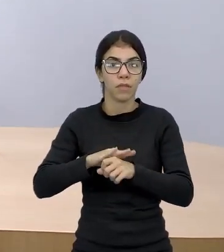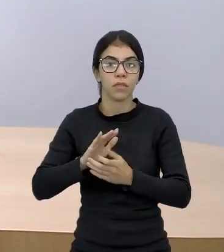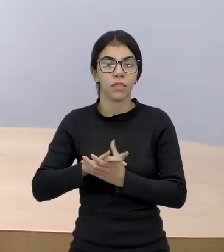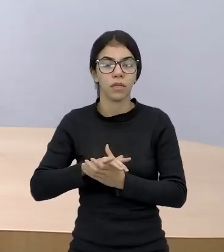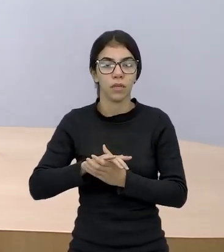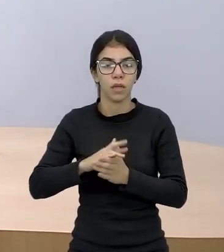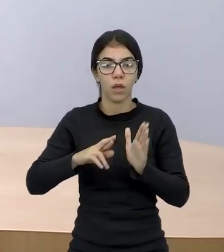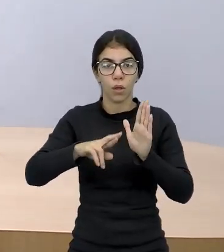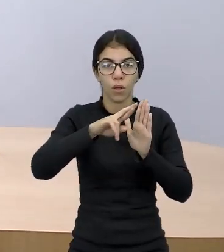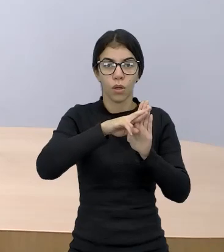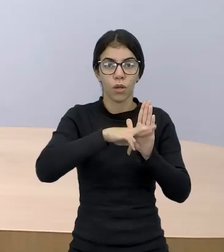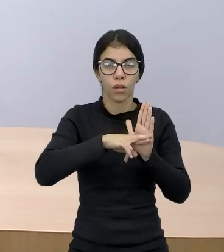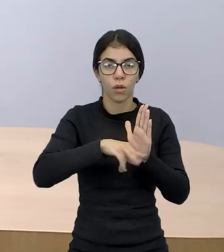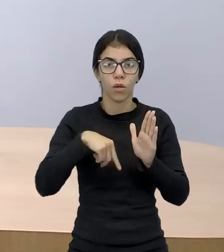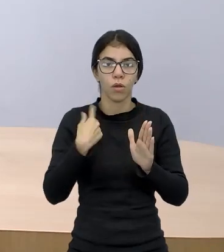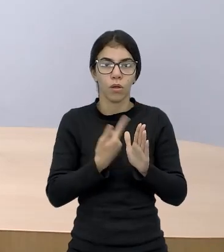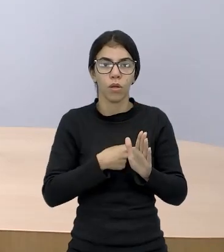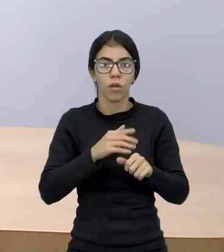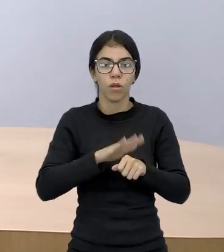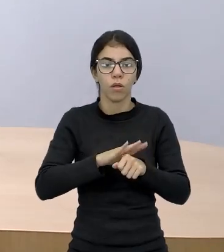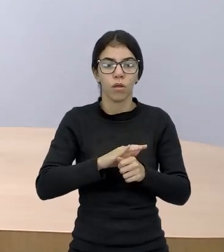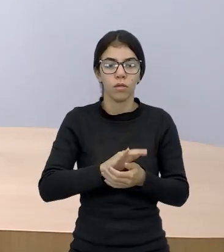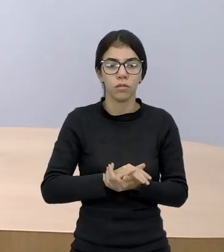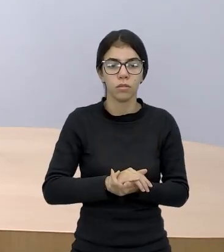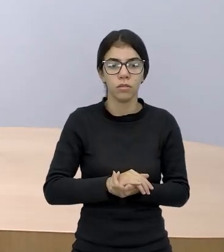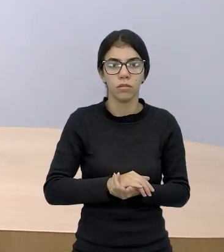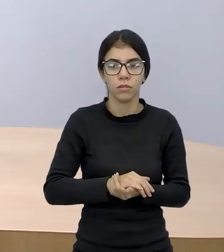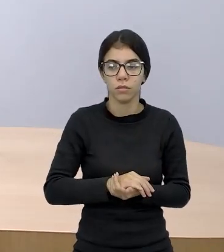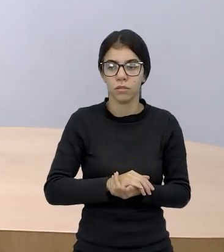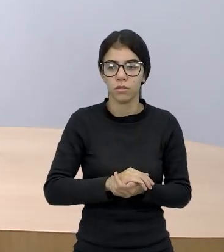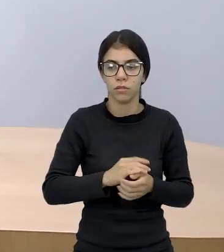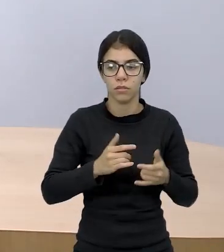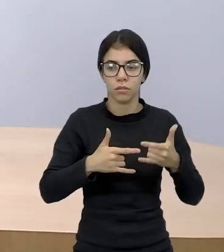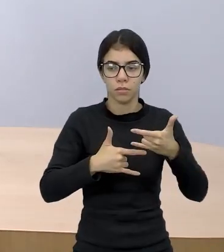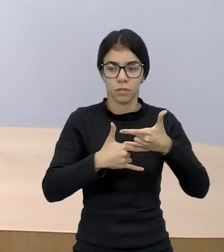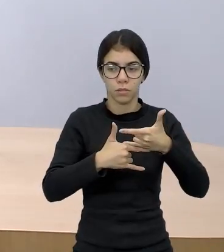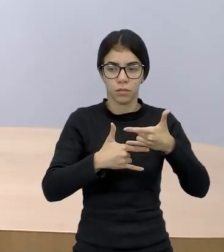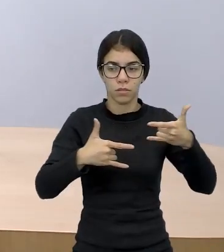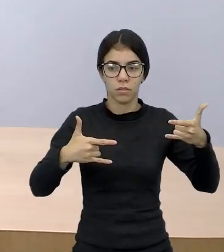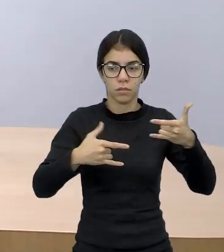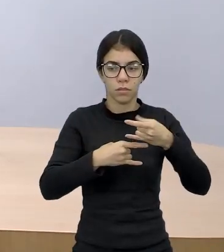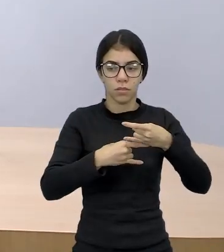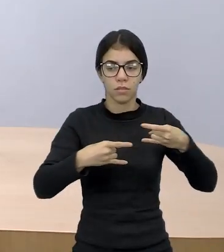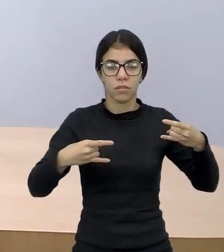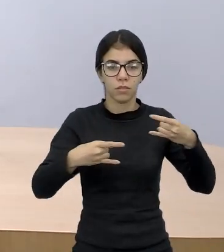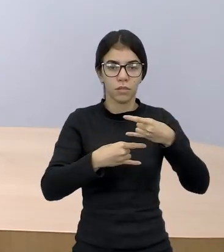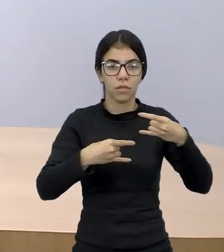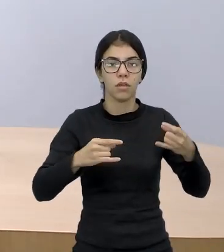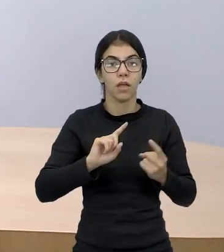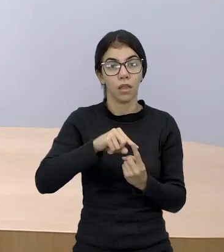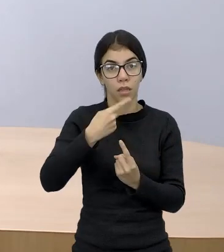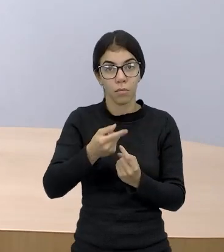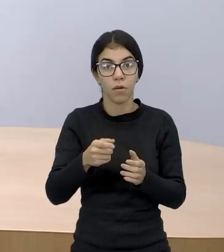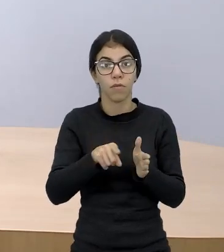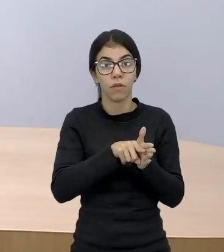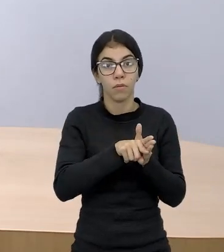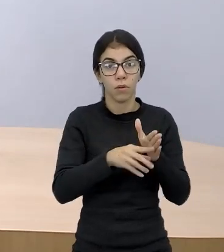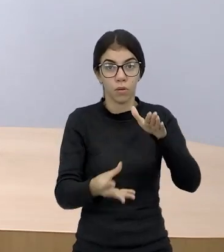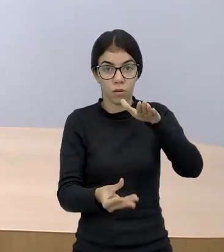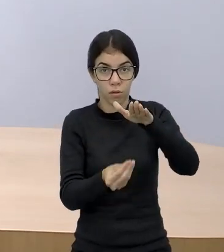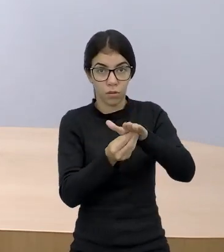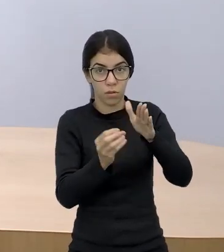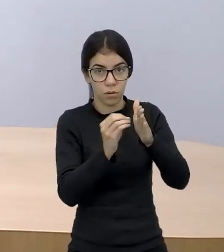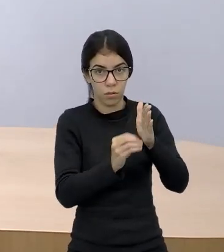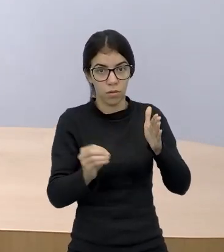esse roteiro através do que nós chamamos de storyboard. Nós temos algumas aulas relativas à storyboard também, você pode procurar no repositório do